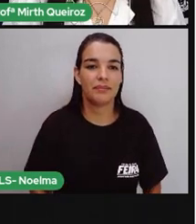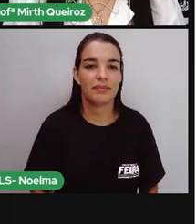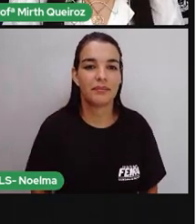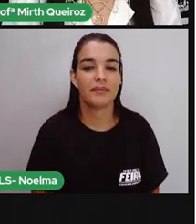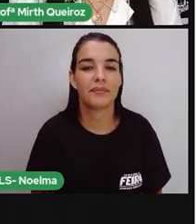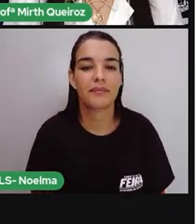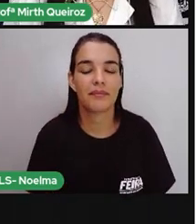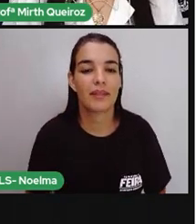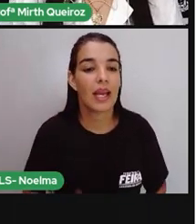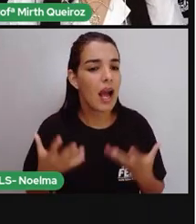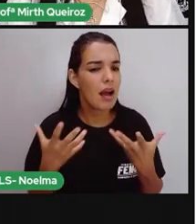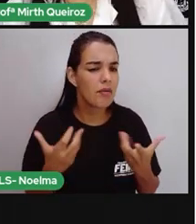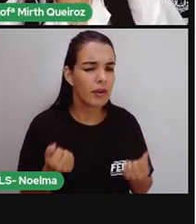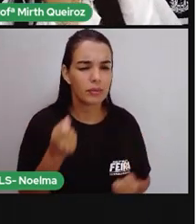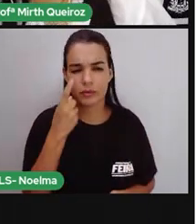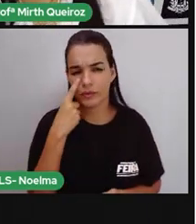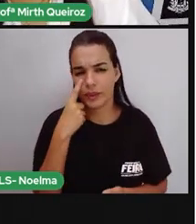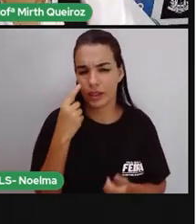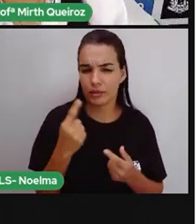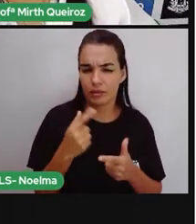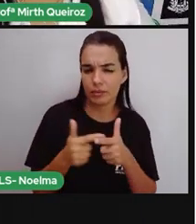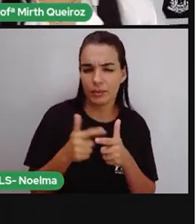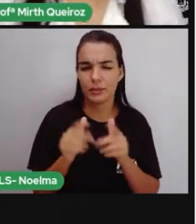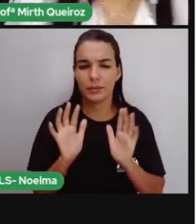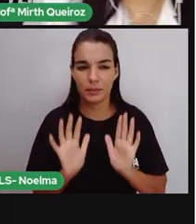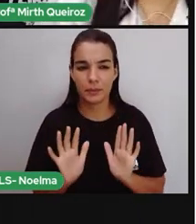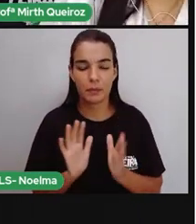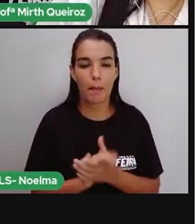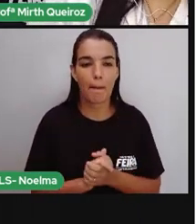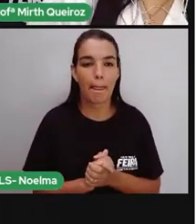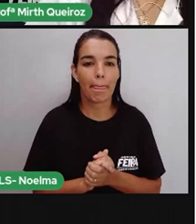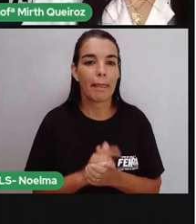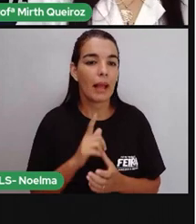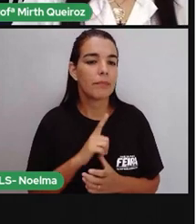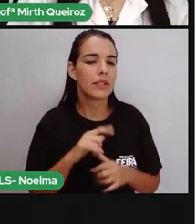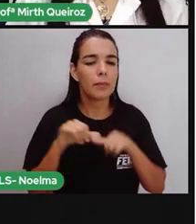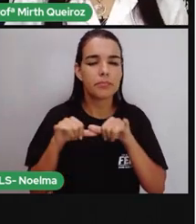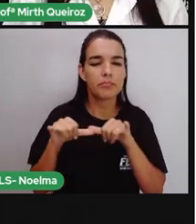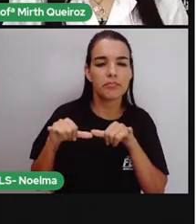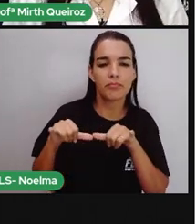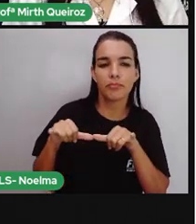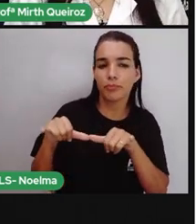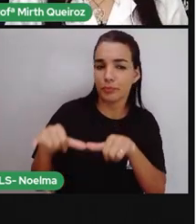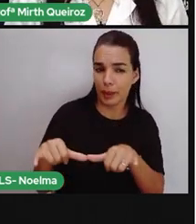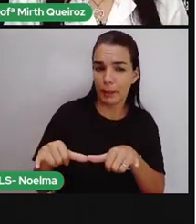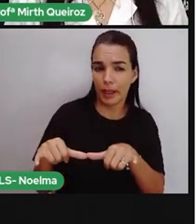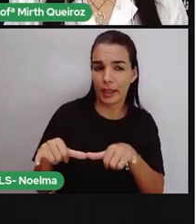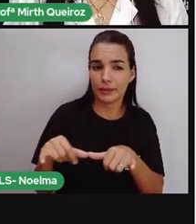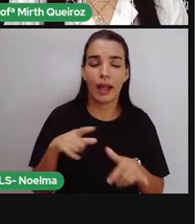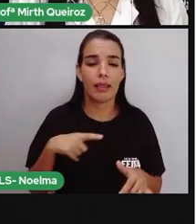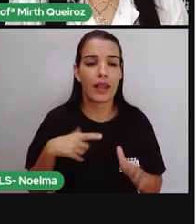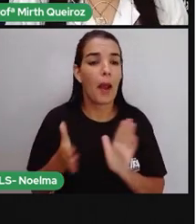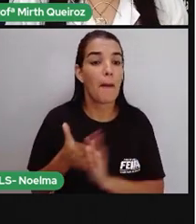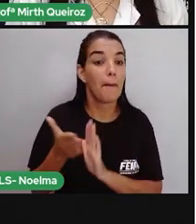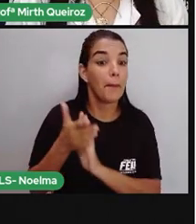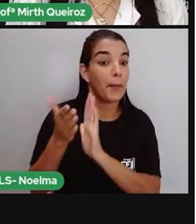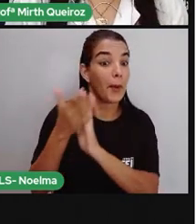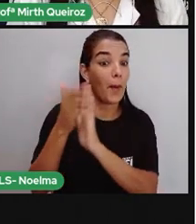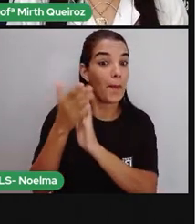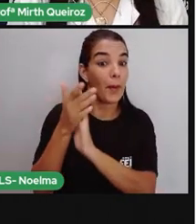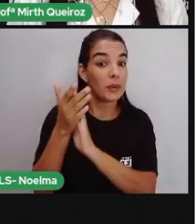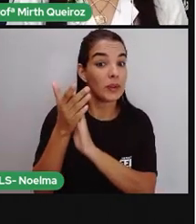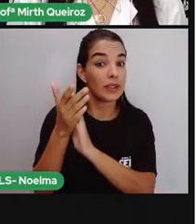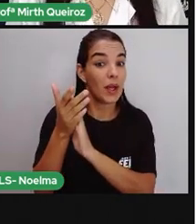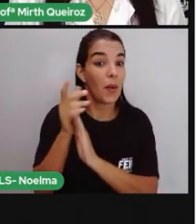Vamos a alguns probleminhas? Nós temos aí um mercadinho que teve uma promoção de higiene. Ô,